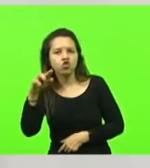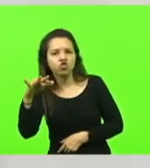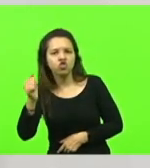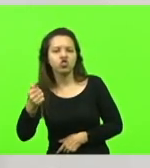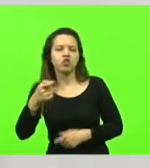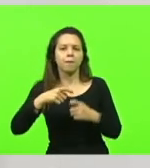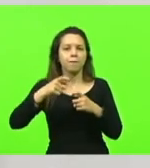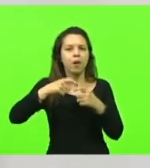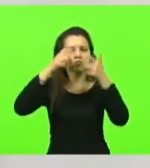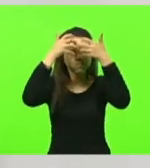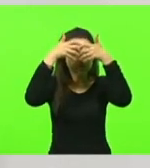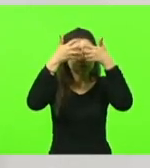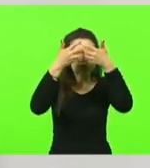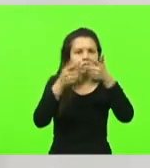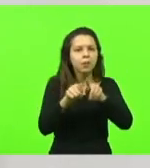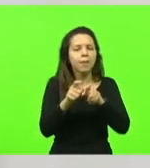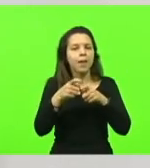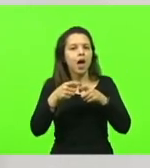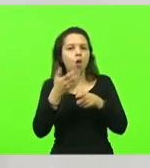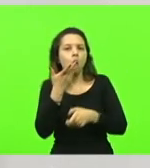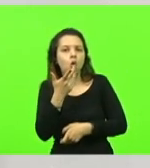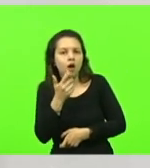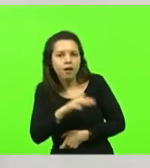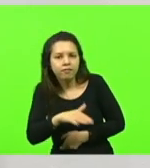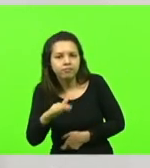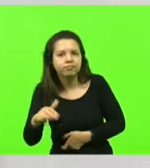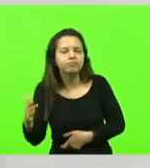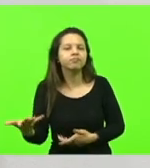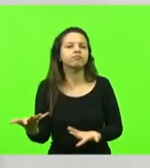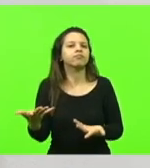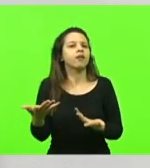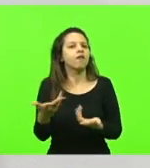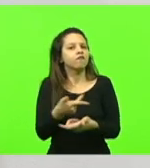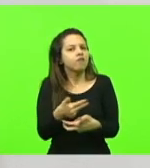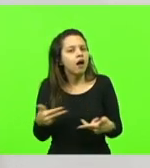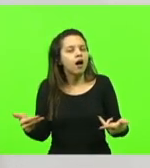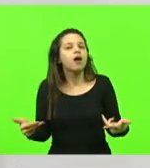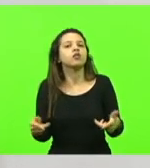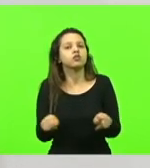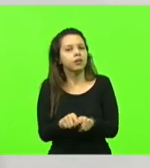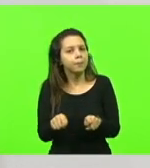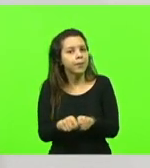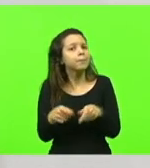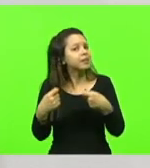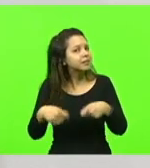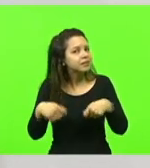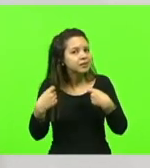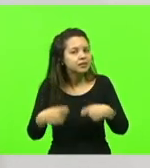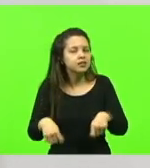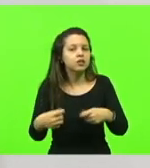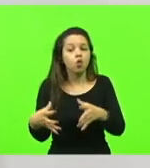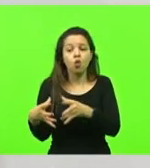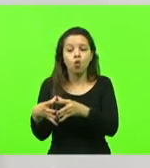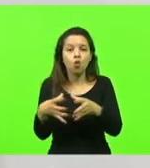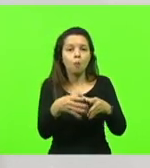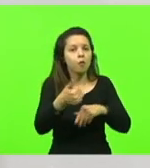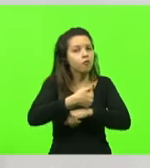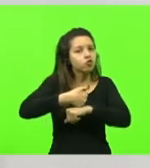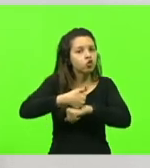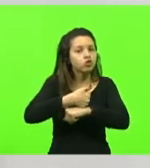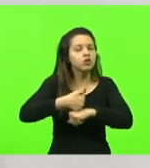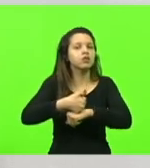neuropediatras, enfim, uma equipe multidisciplinar, muitas vezes, é necessária para acompanhar esses casos.